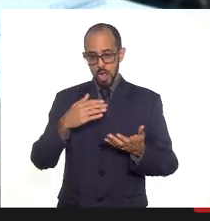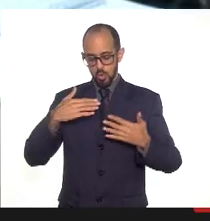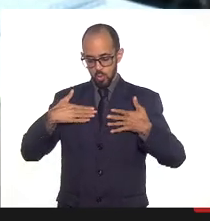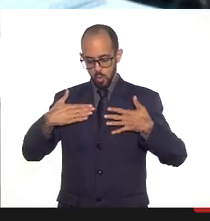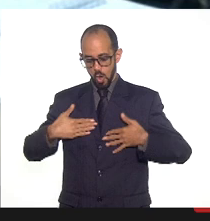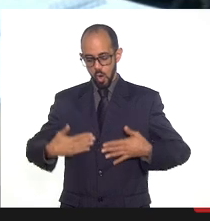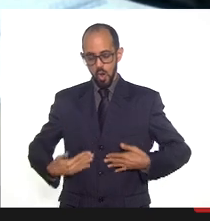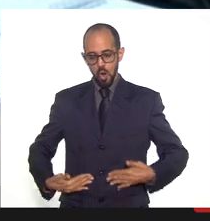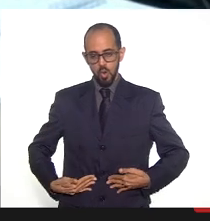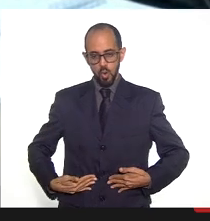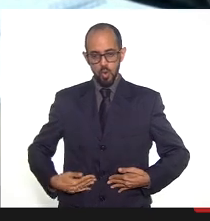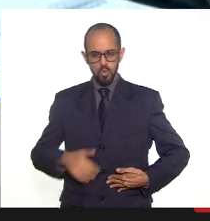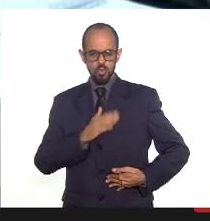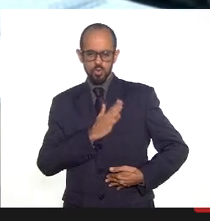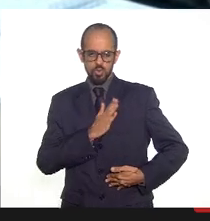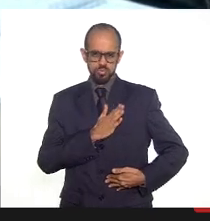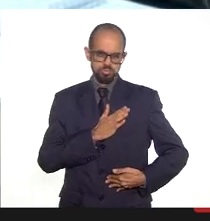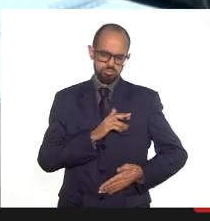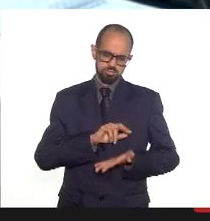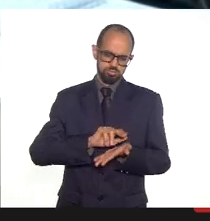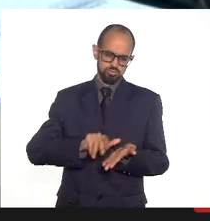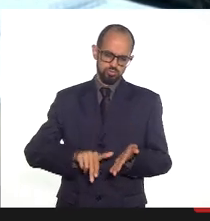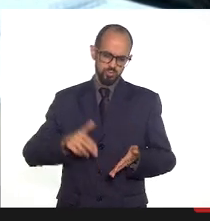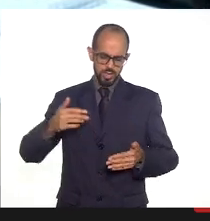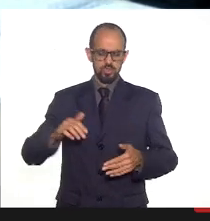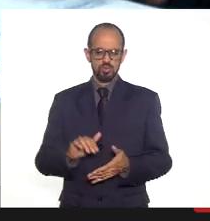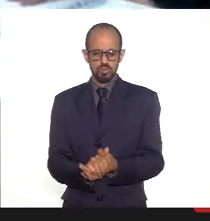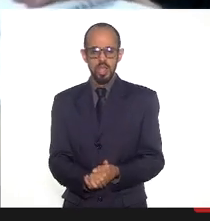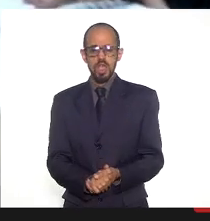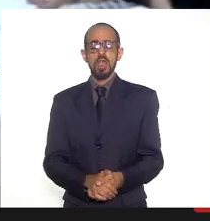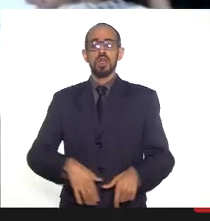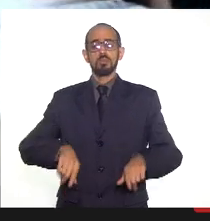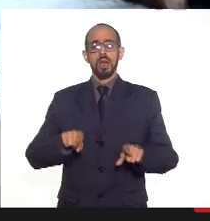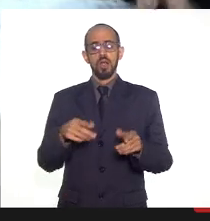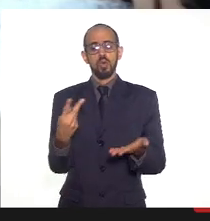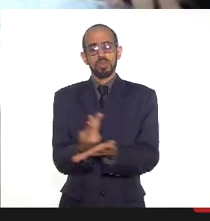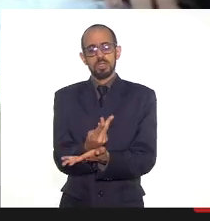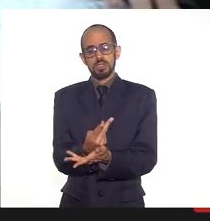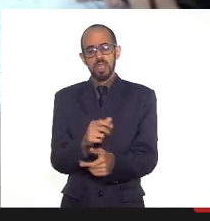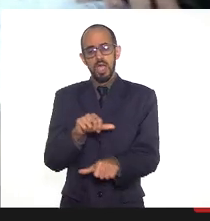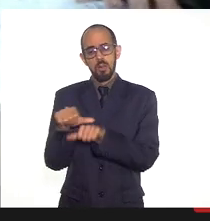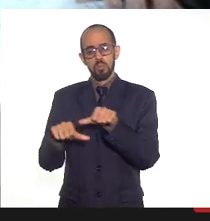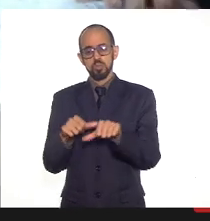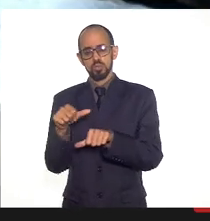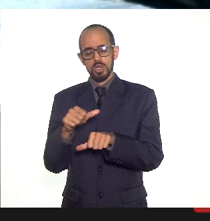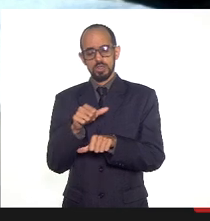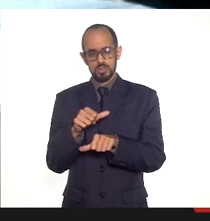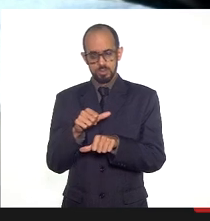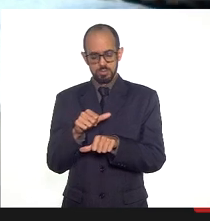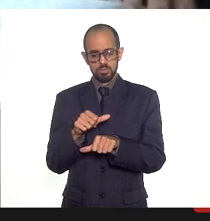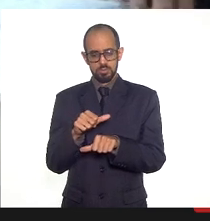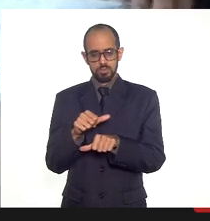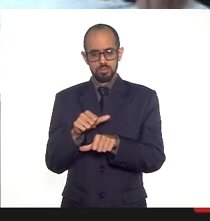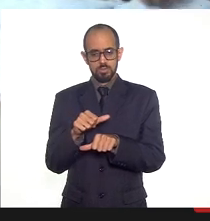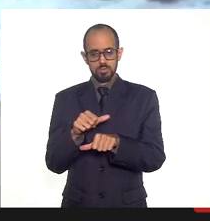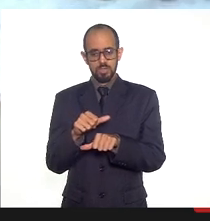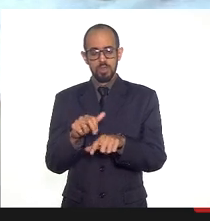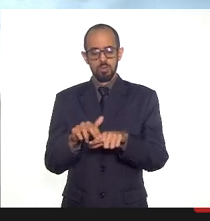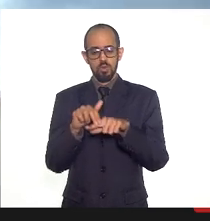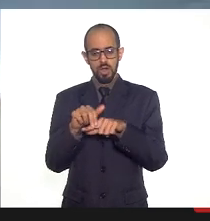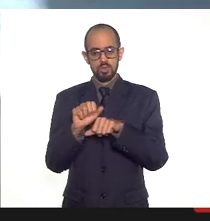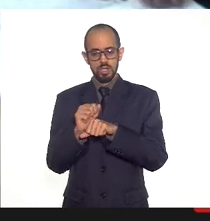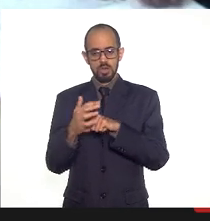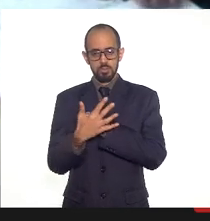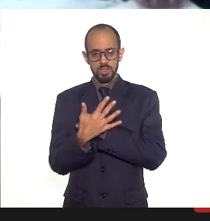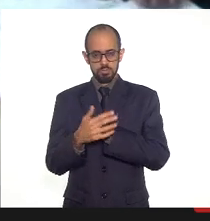para acontecer o transplante. Com a pandemia e com certeza